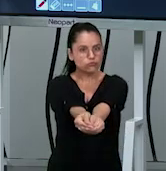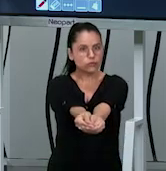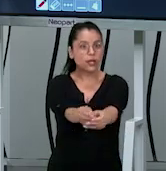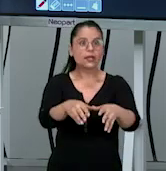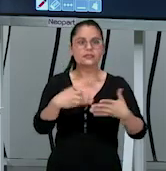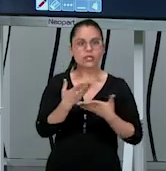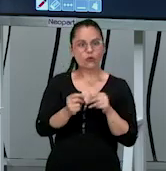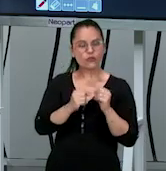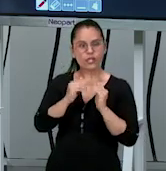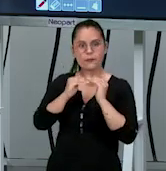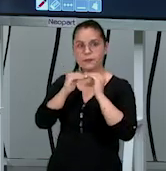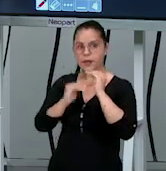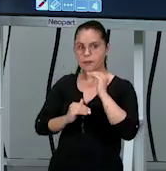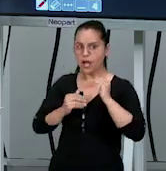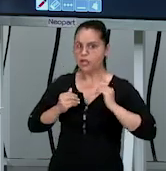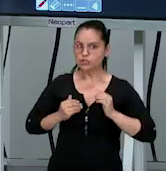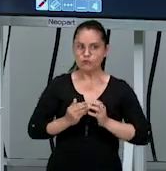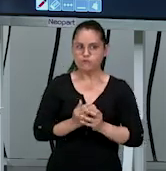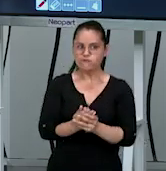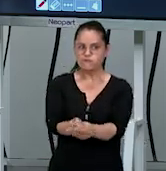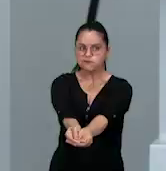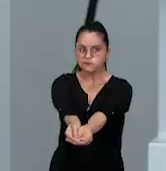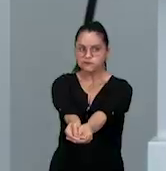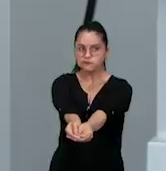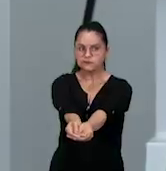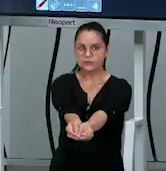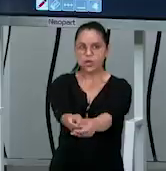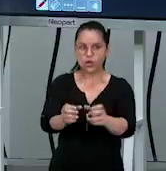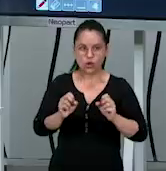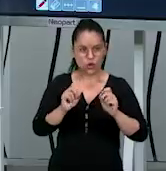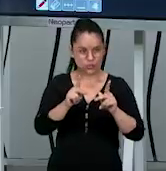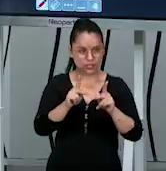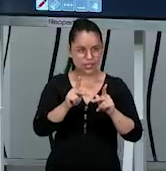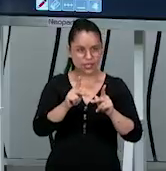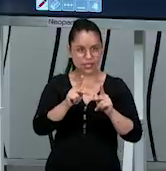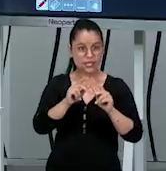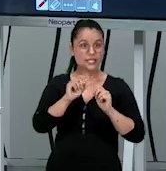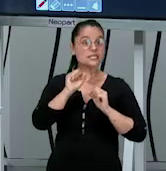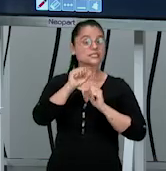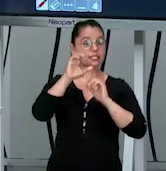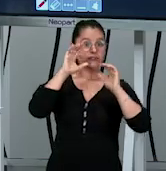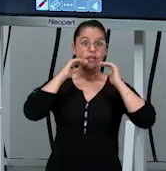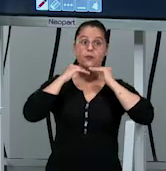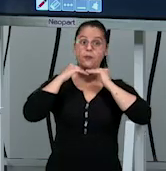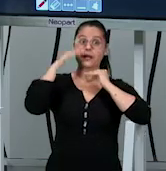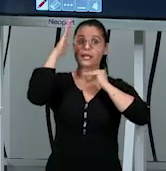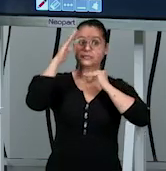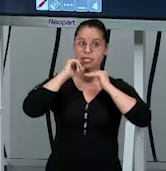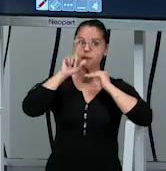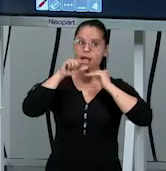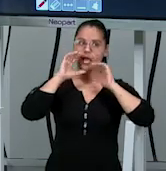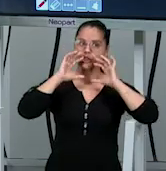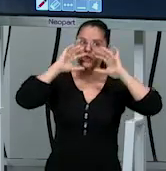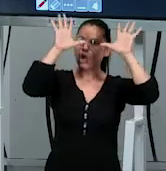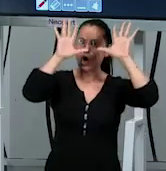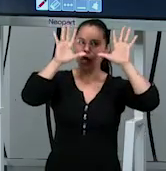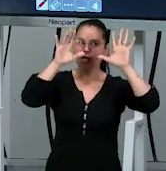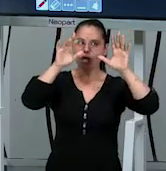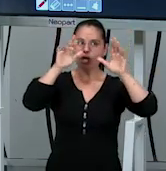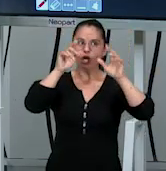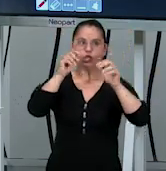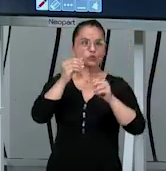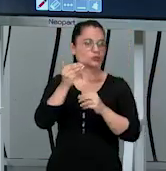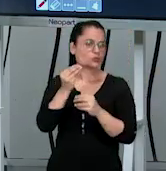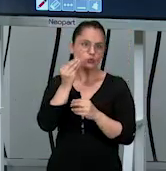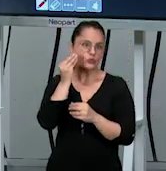do meu queixo para baixo, gente, eu pego aqui de manchete. Vem aqui na altura da minha cabeça para cima, é toque. Não inventa pegar a bola